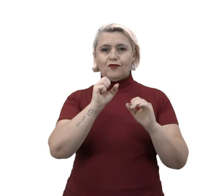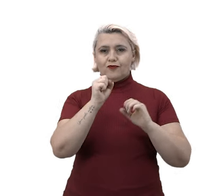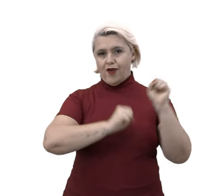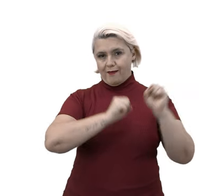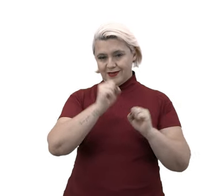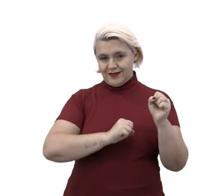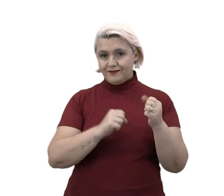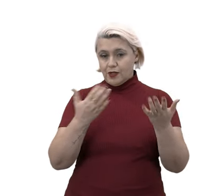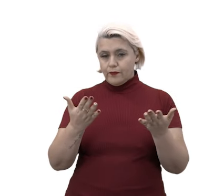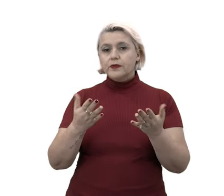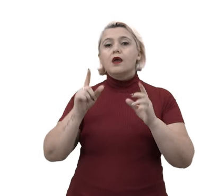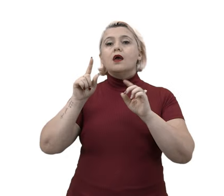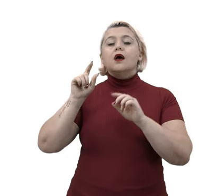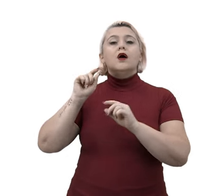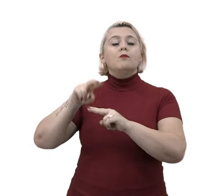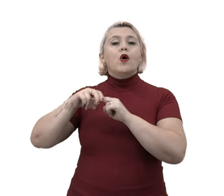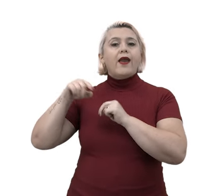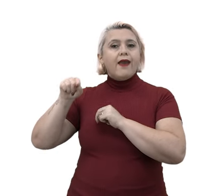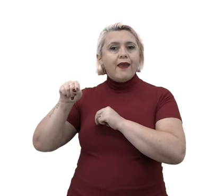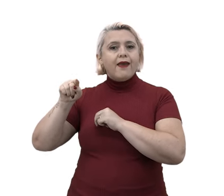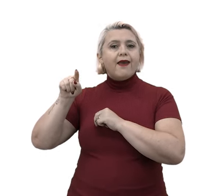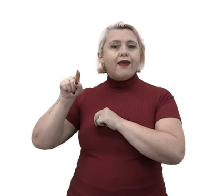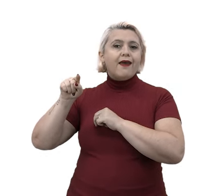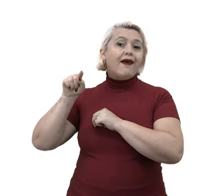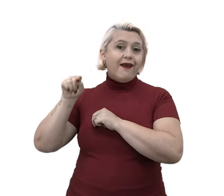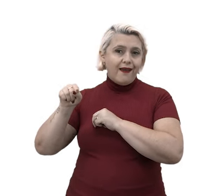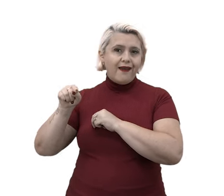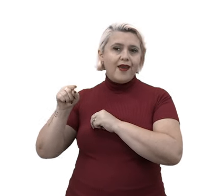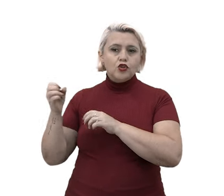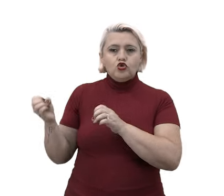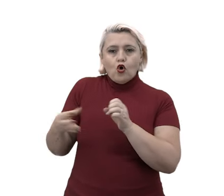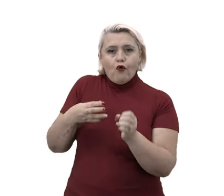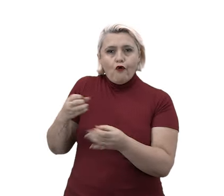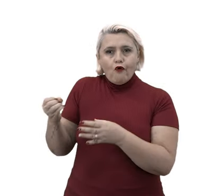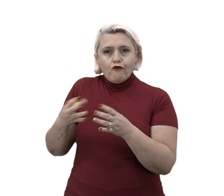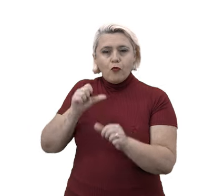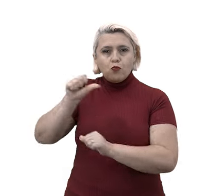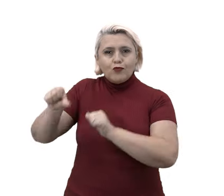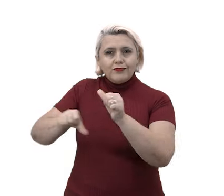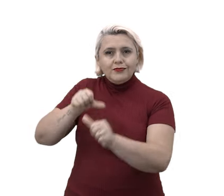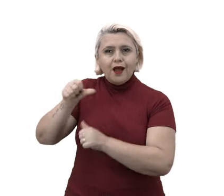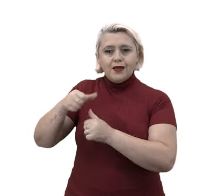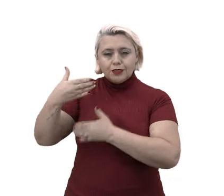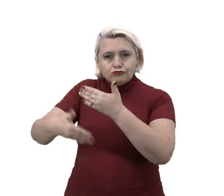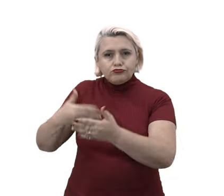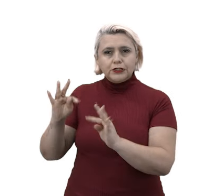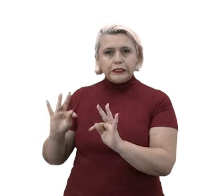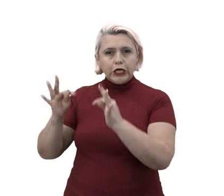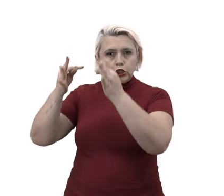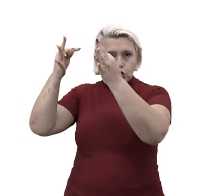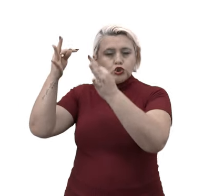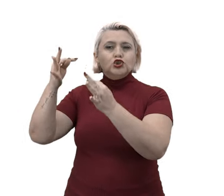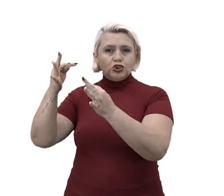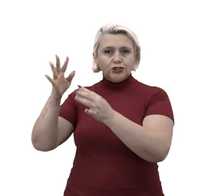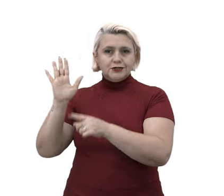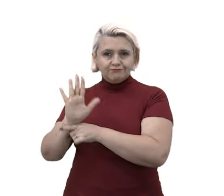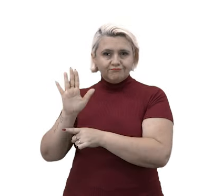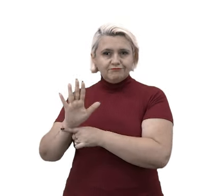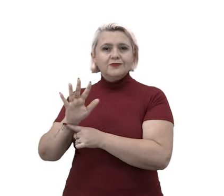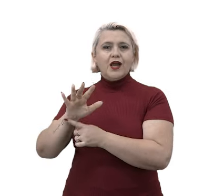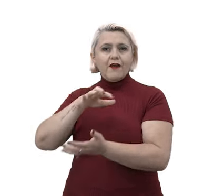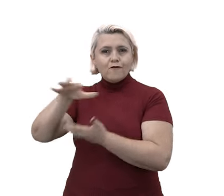qual é a causa? A inovação, né? As mudanças, os avanços tecnológicos da Revolução Industrial.